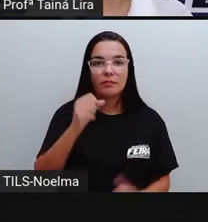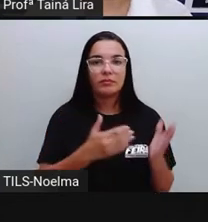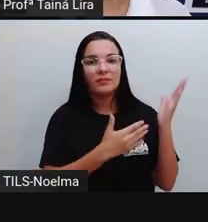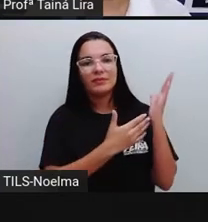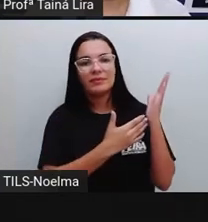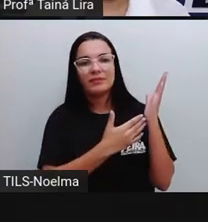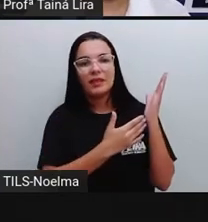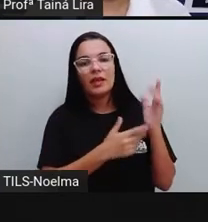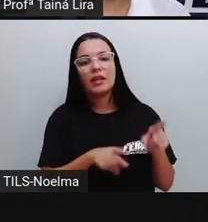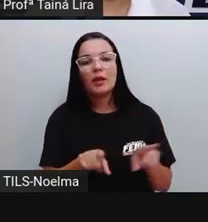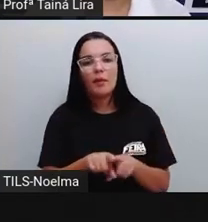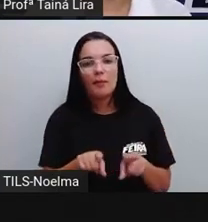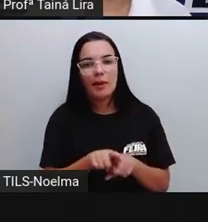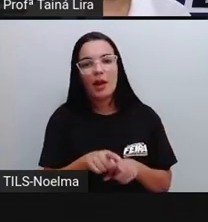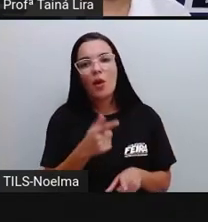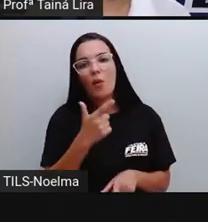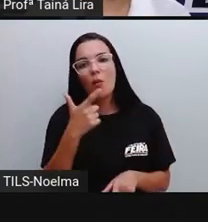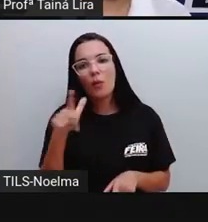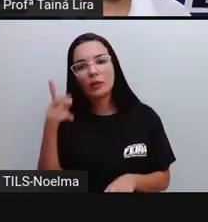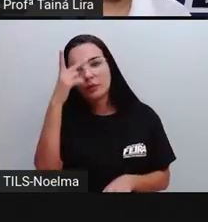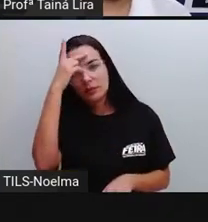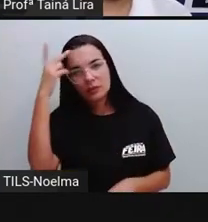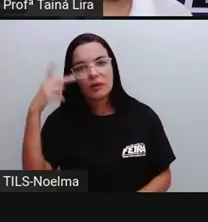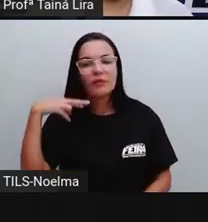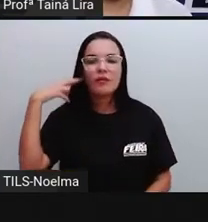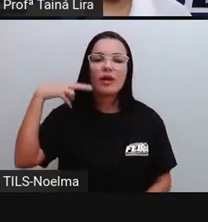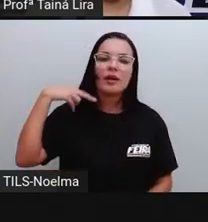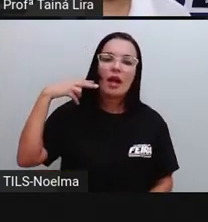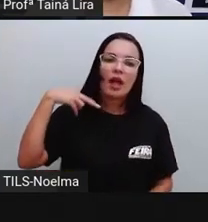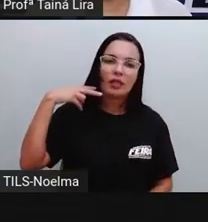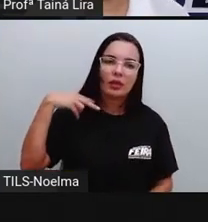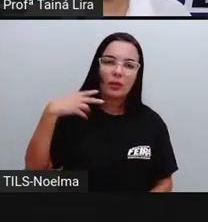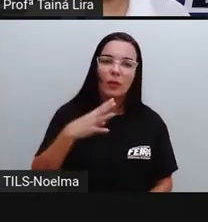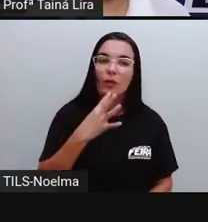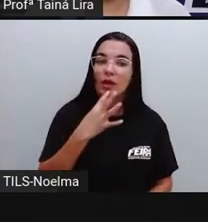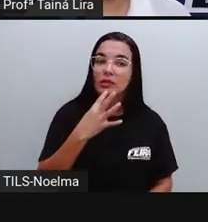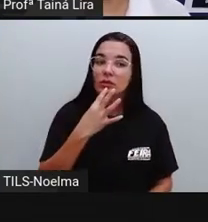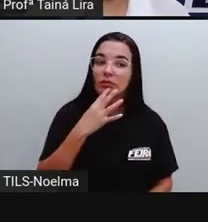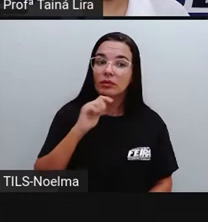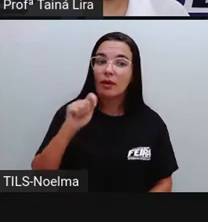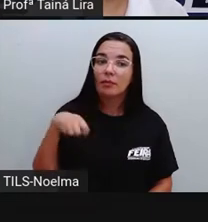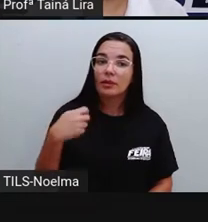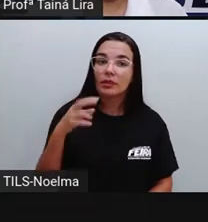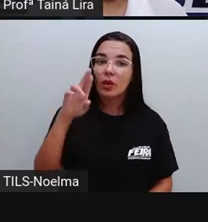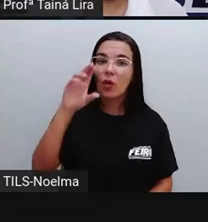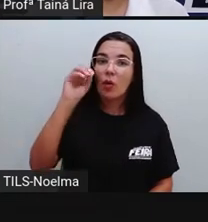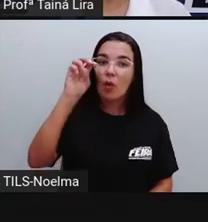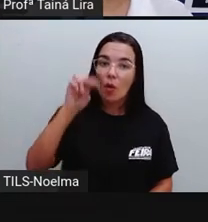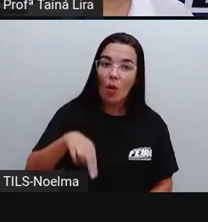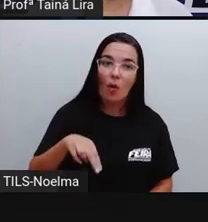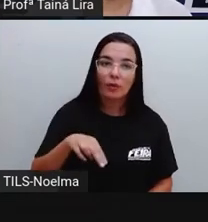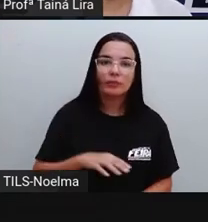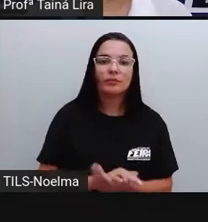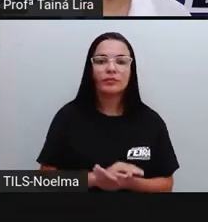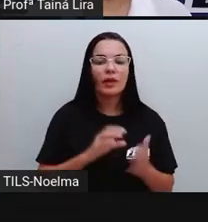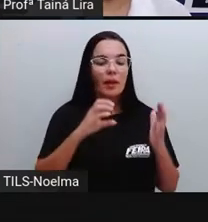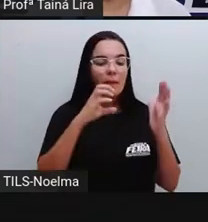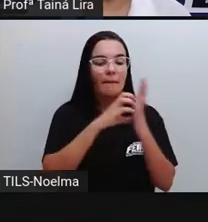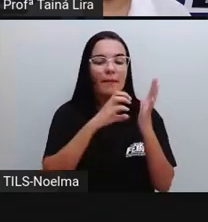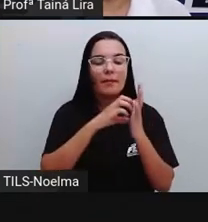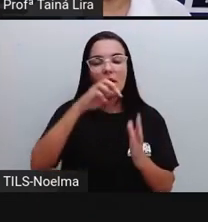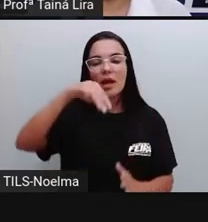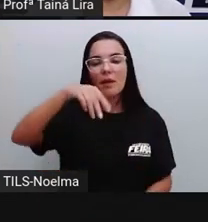Rondo Povo, então, olha lá o nome dele no documento, ó, Ronaldo Almeida Caribé, do Partido